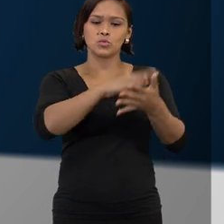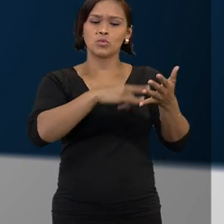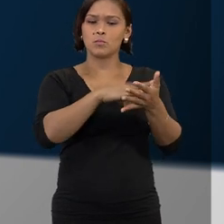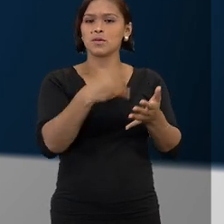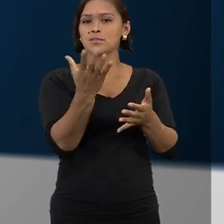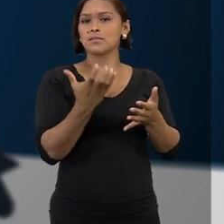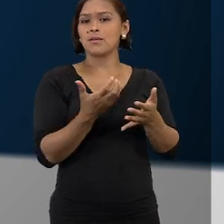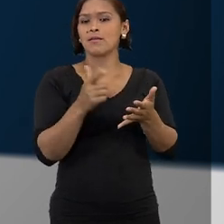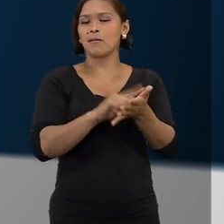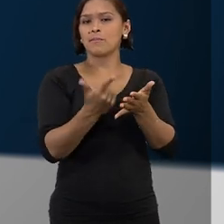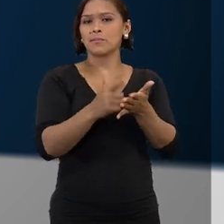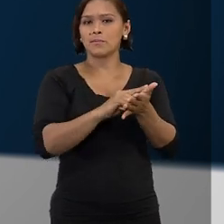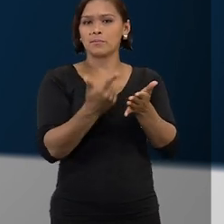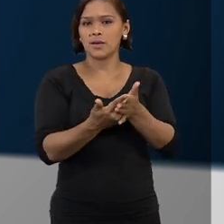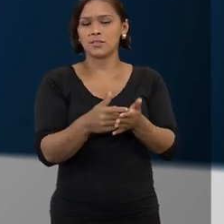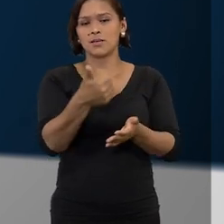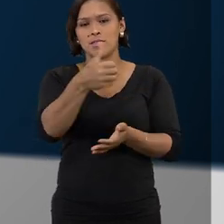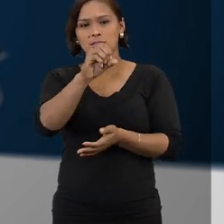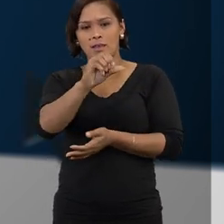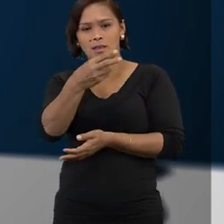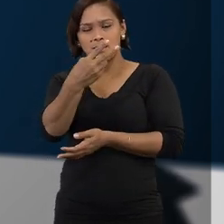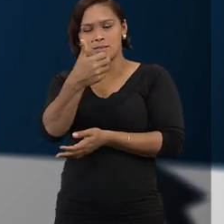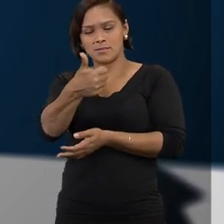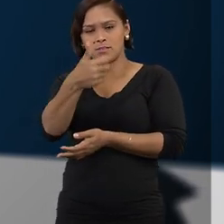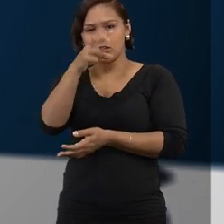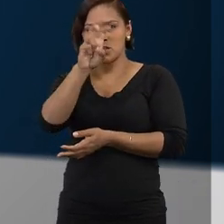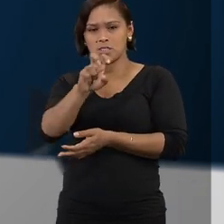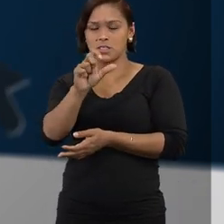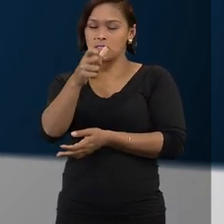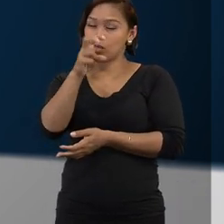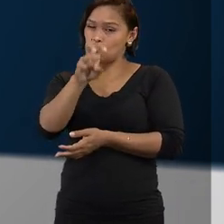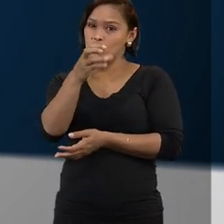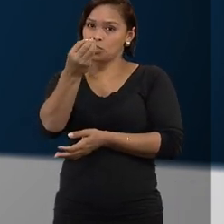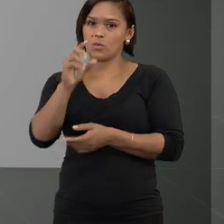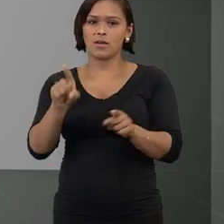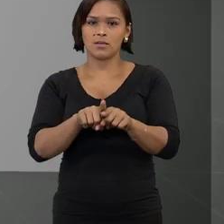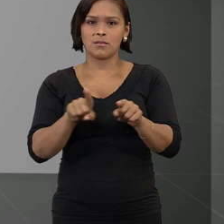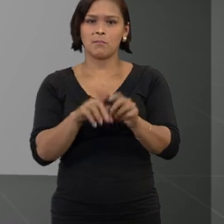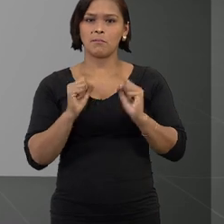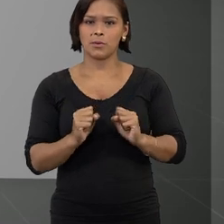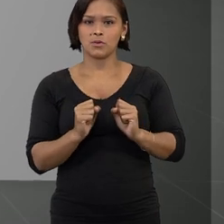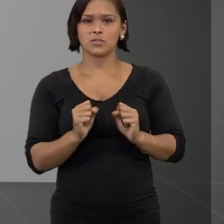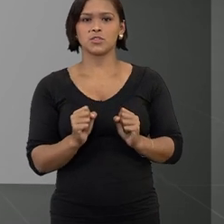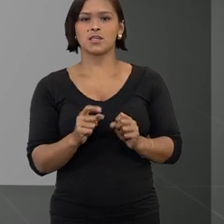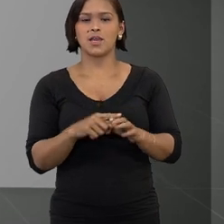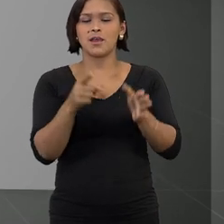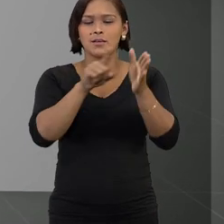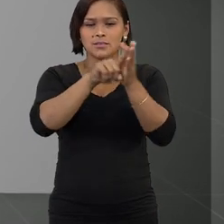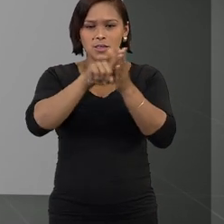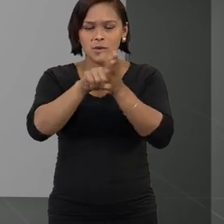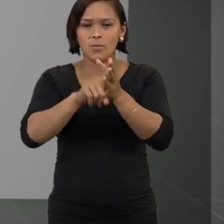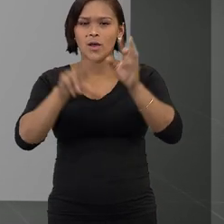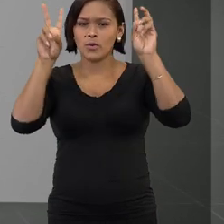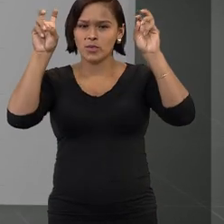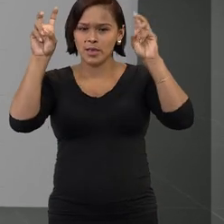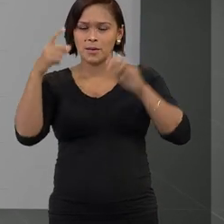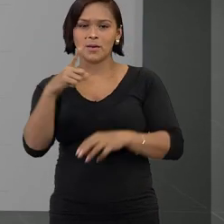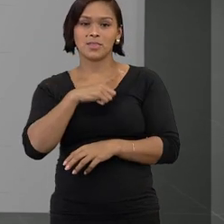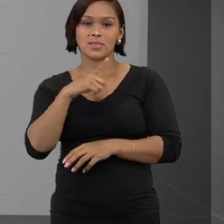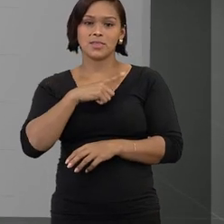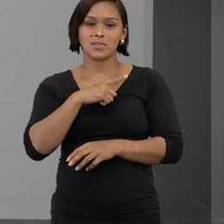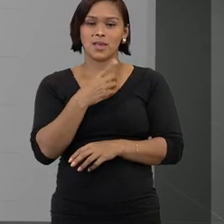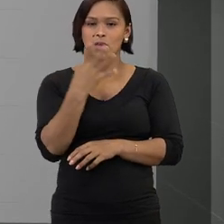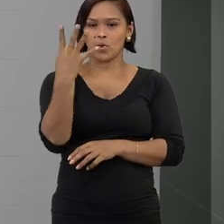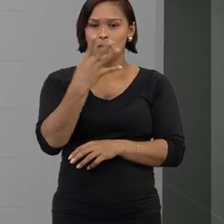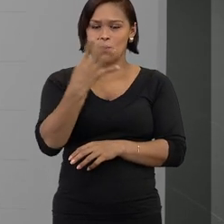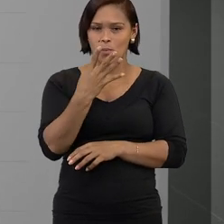que quer visualizar por página, 10, 25 ou 50. Em cada documento associado ao tema pesquisado, existe um menu